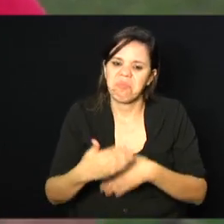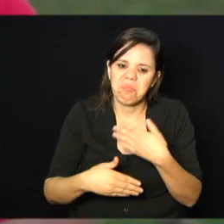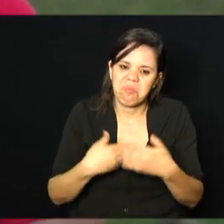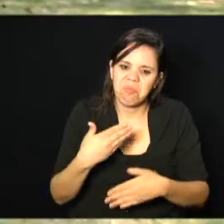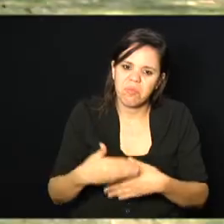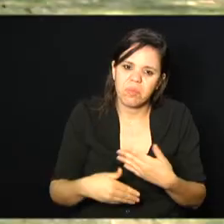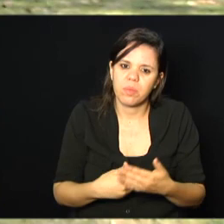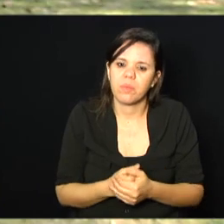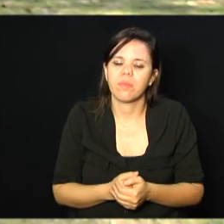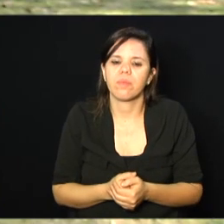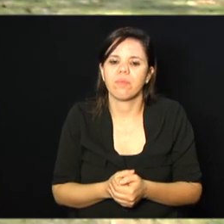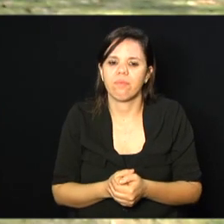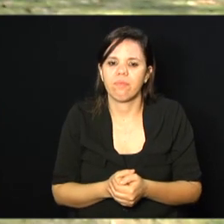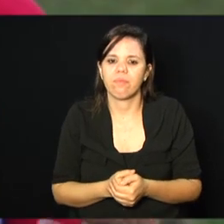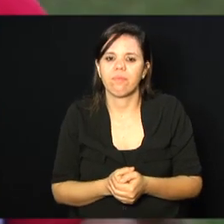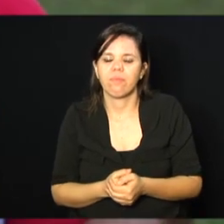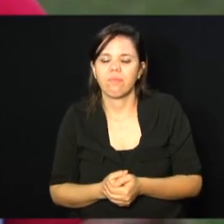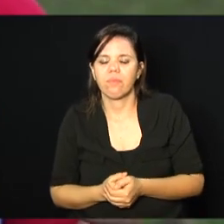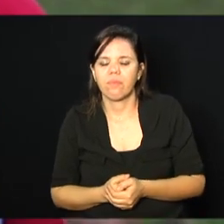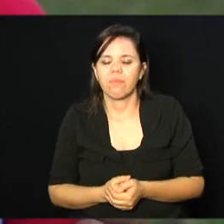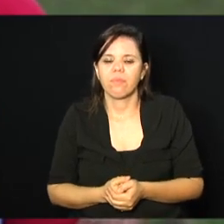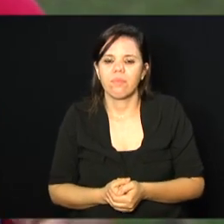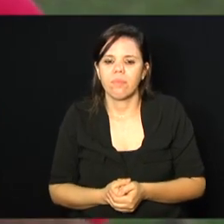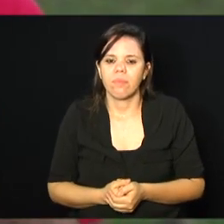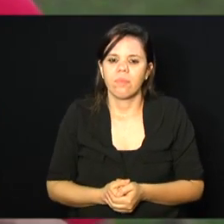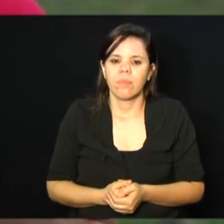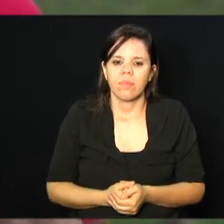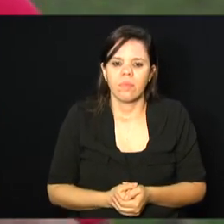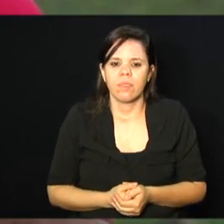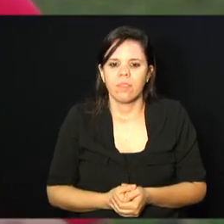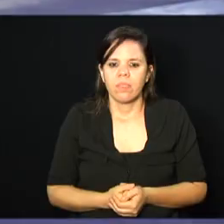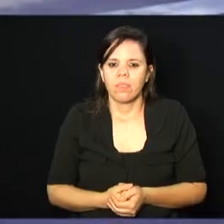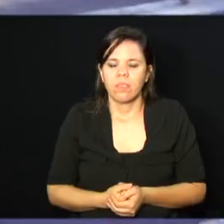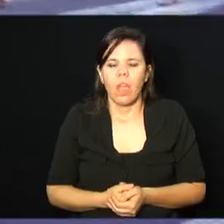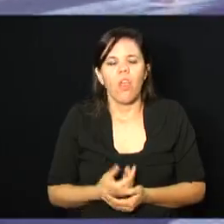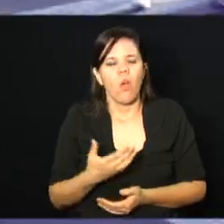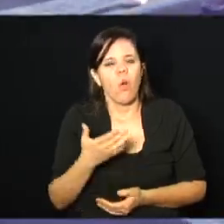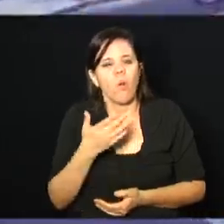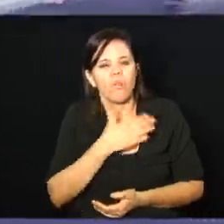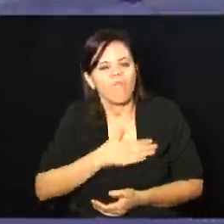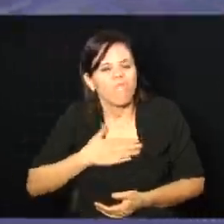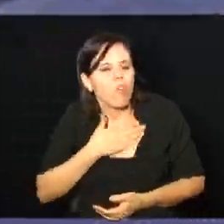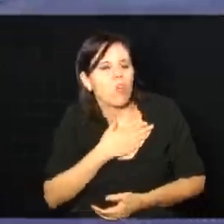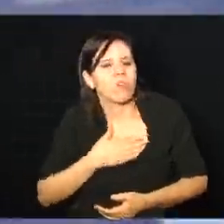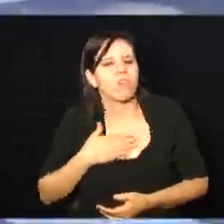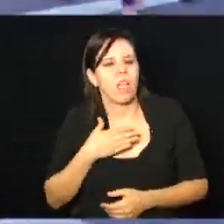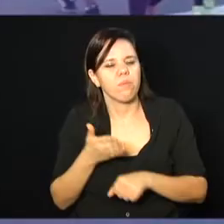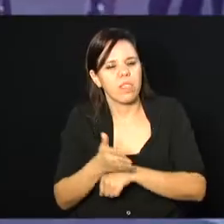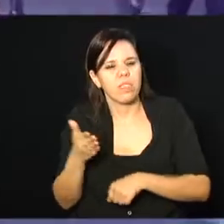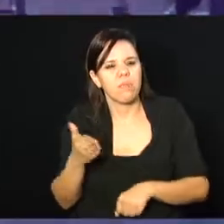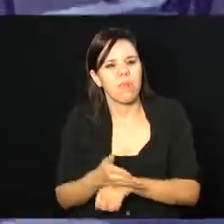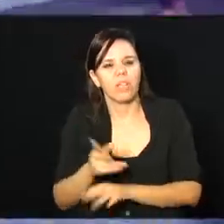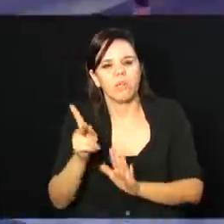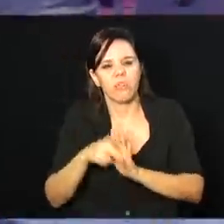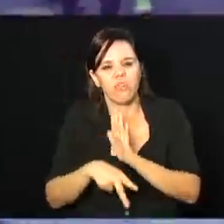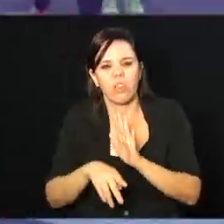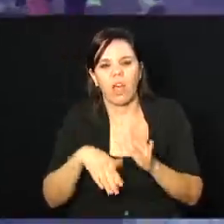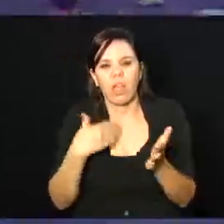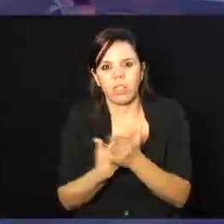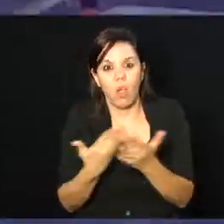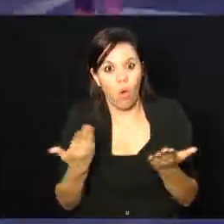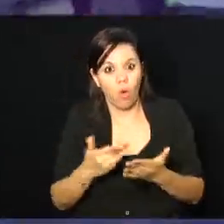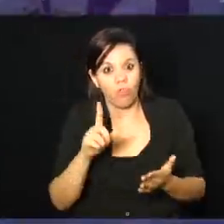até... Aí eu fui me envolvendo, me envolvendo, me envolvendo. Até hoje sou voluntário da Casa da Criança